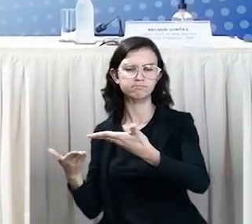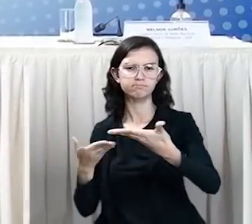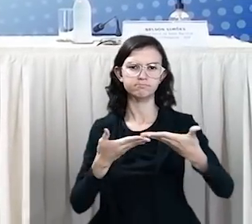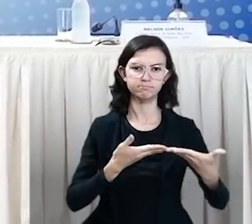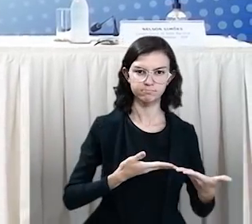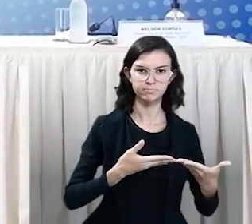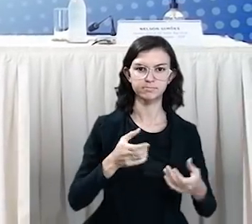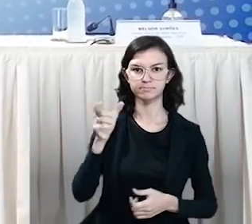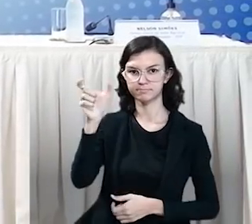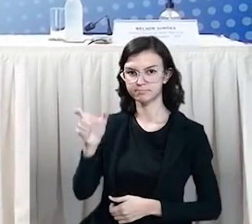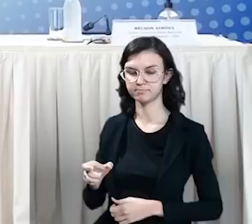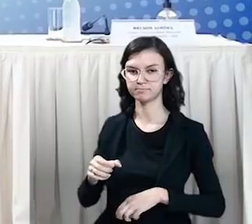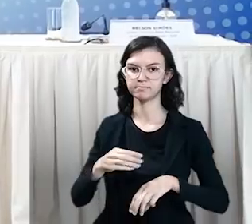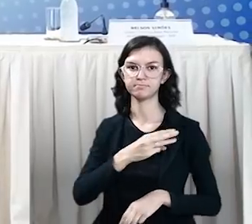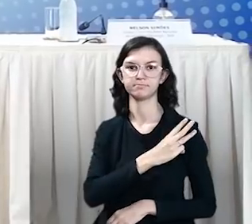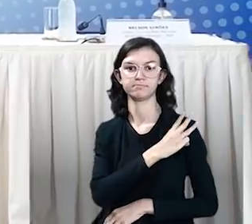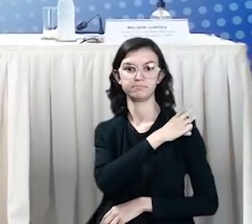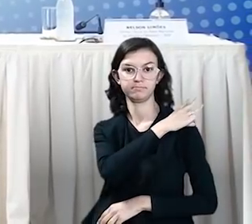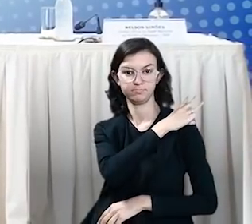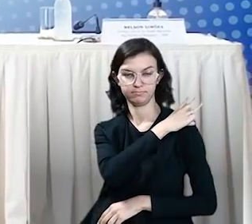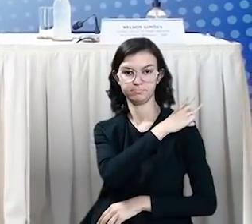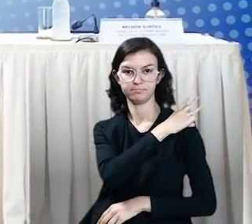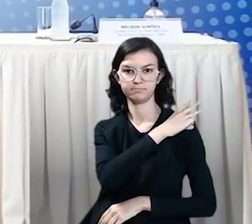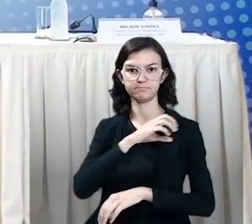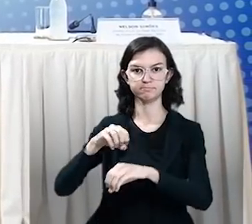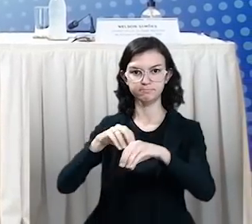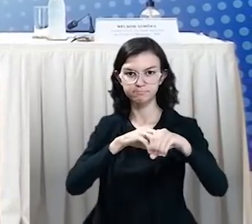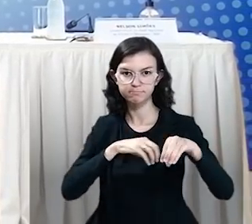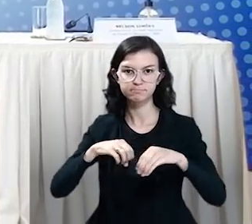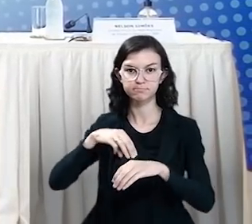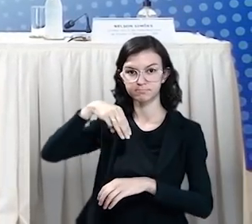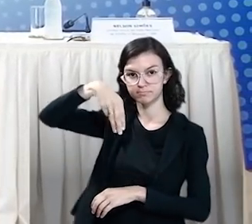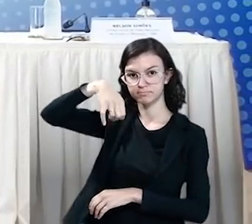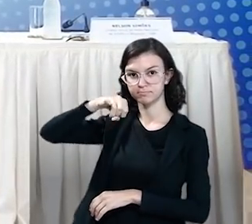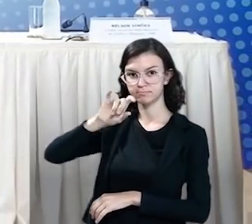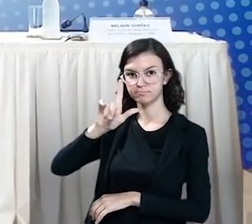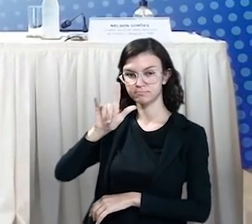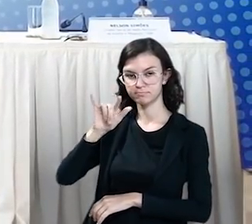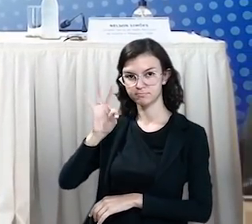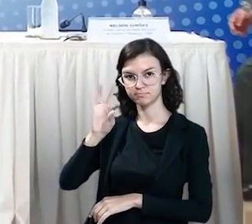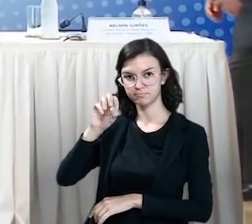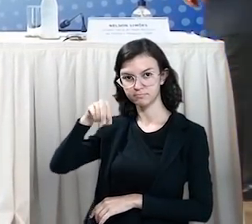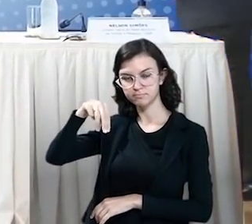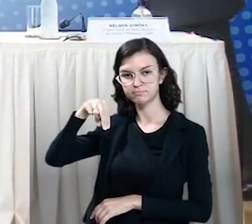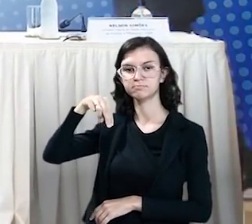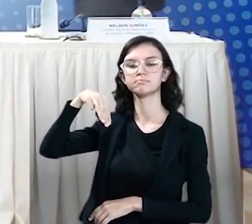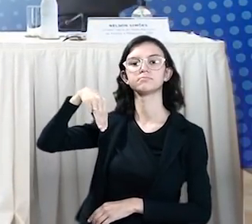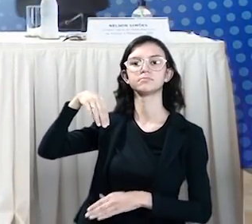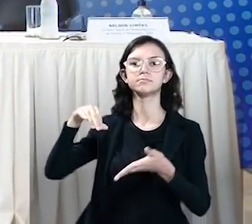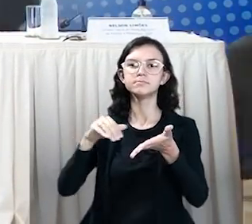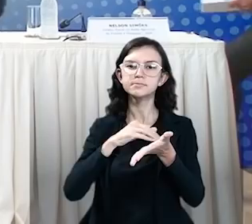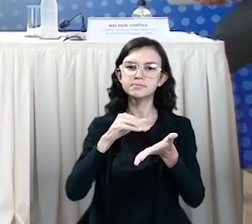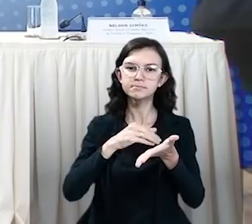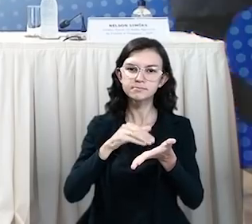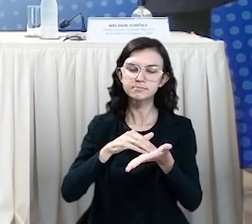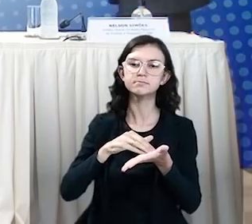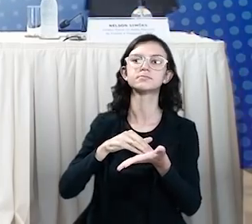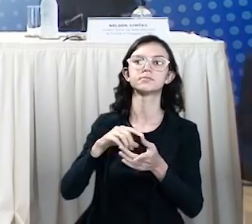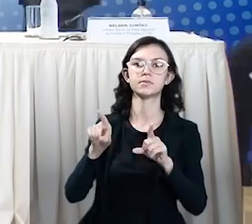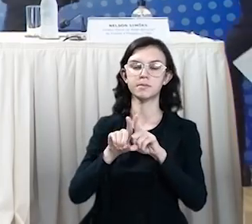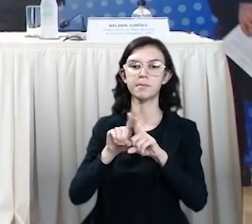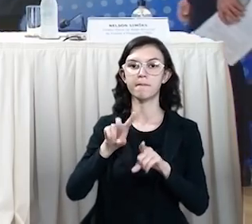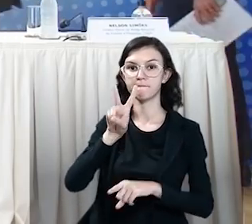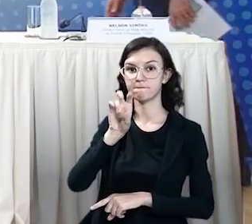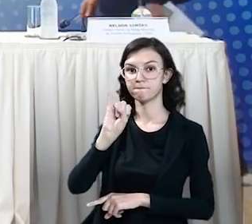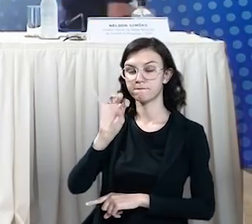Gostaríamos de convidar para compor o dispositivo o ministro de Estado da Educação, Milton Ribeiro, acompanhado